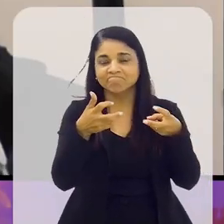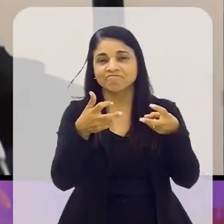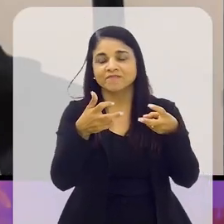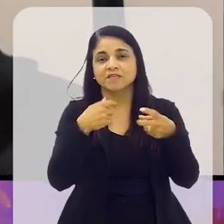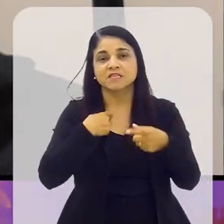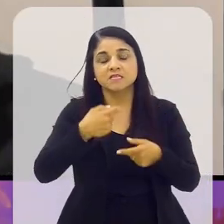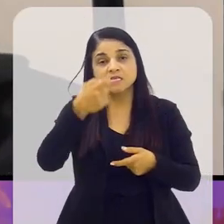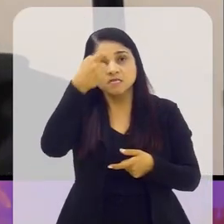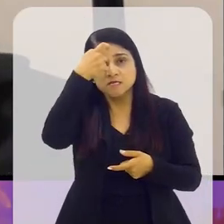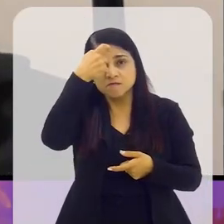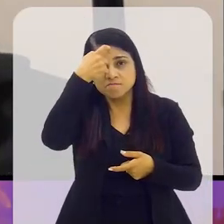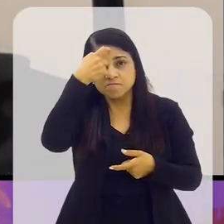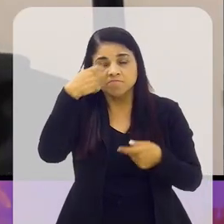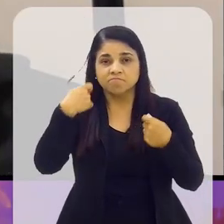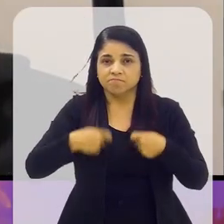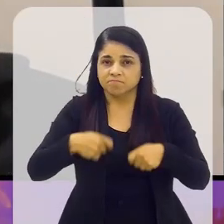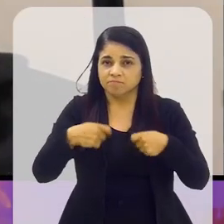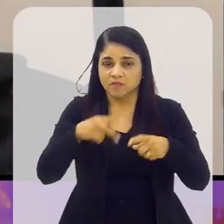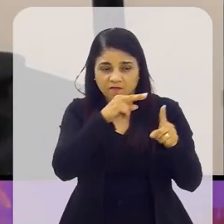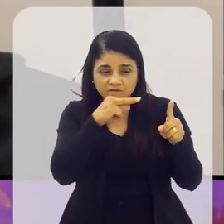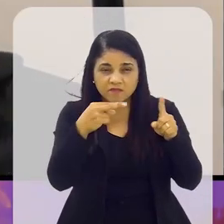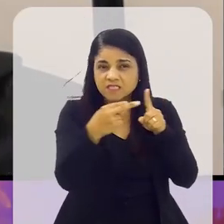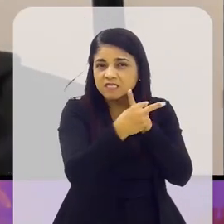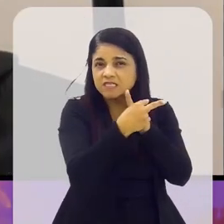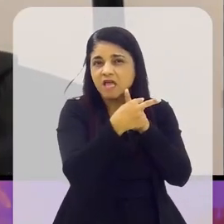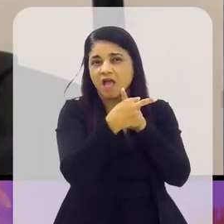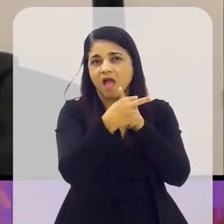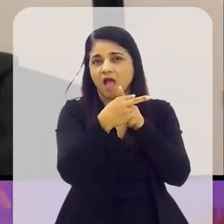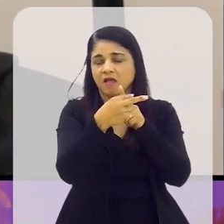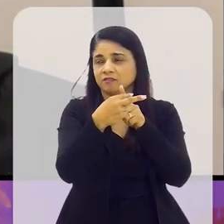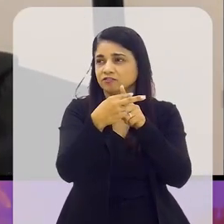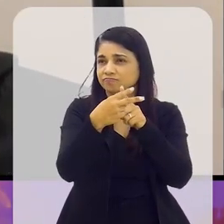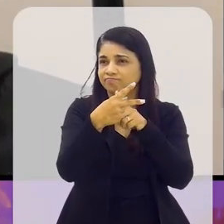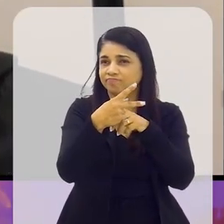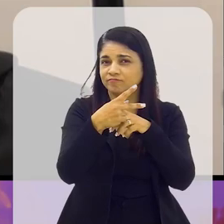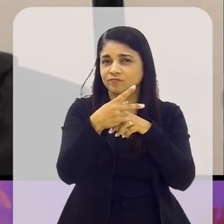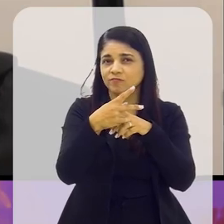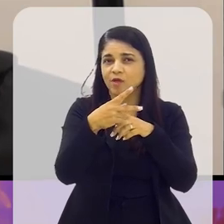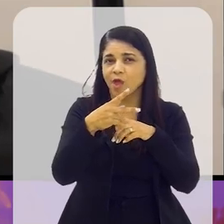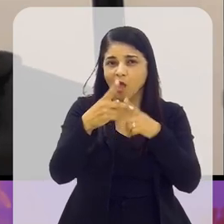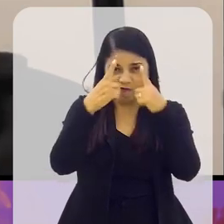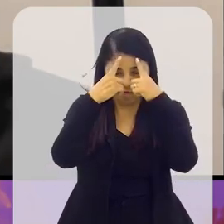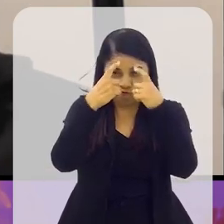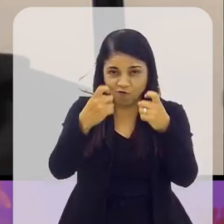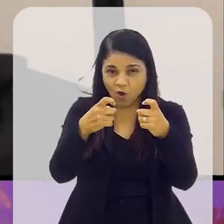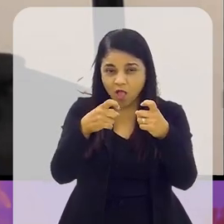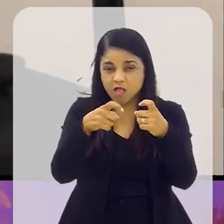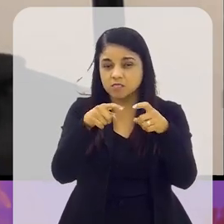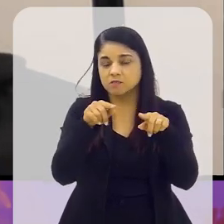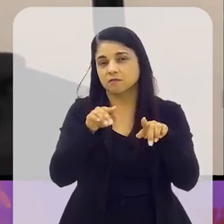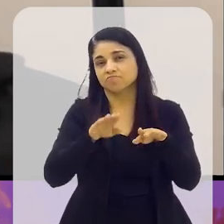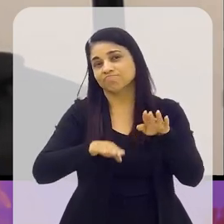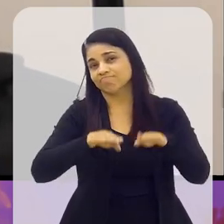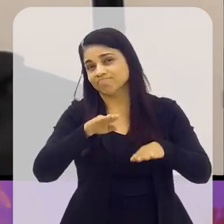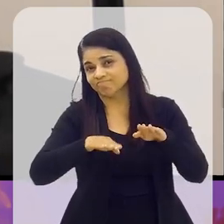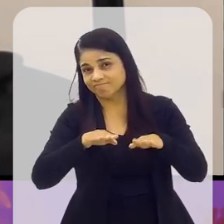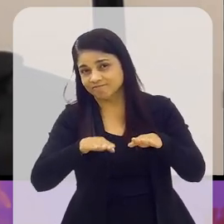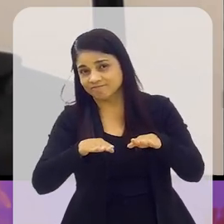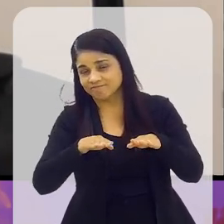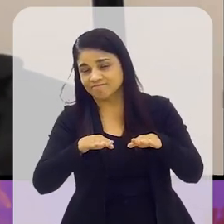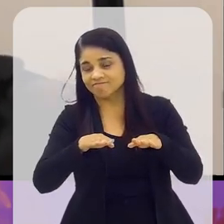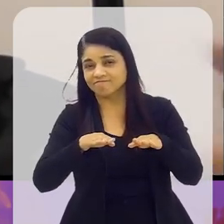que não necessariamente a visibilidade pública que se dá a um determinado fenômeno, reflete diretamente